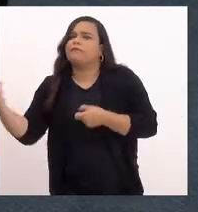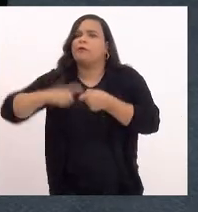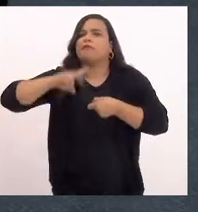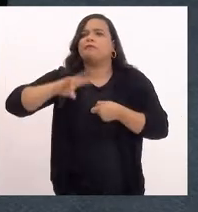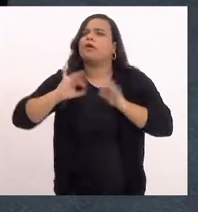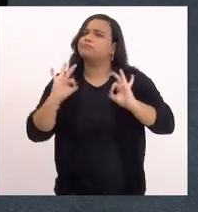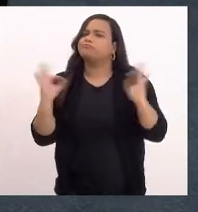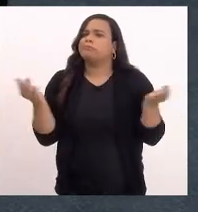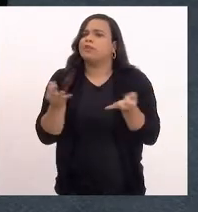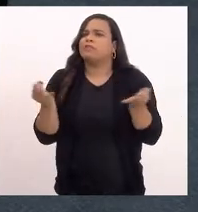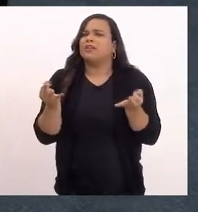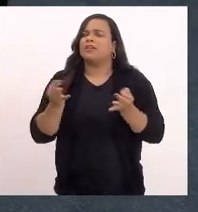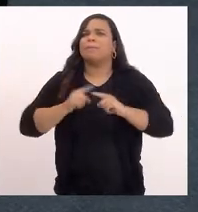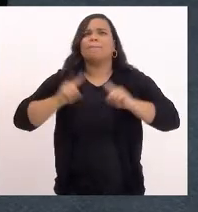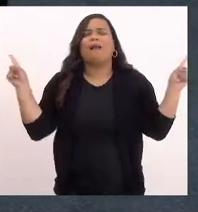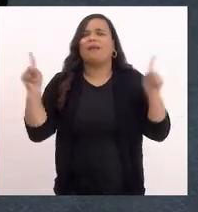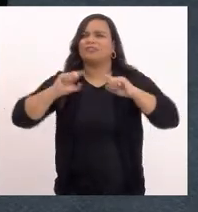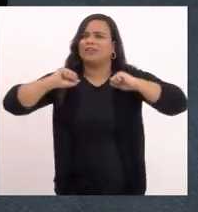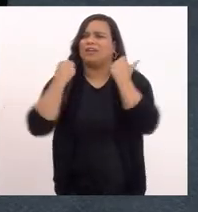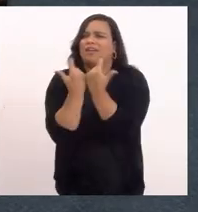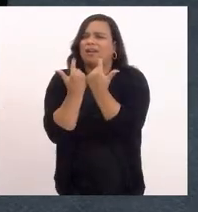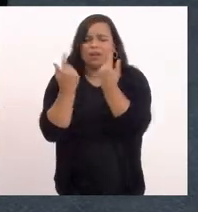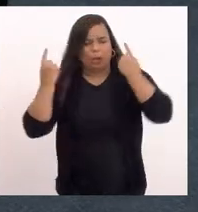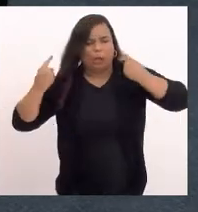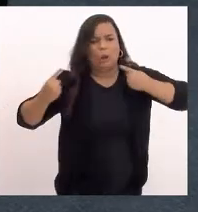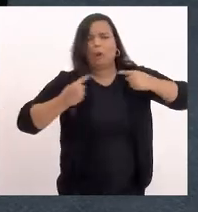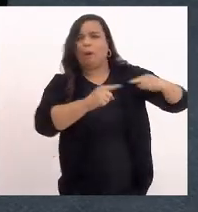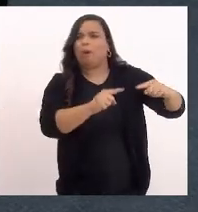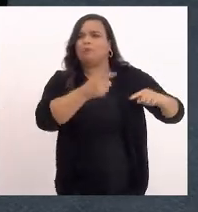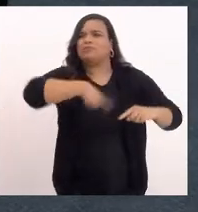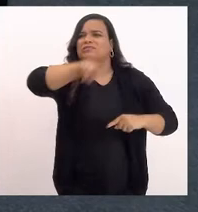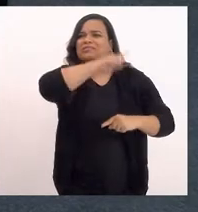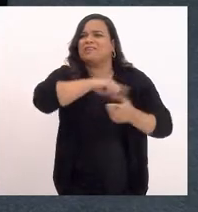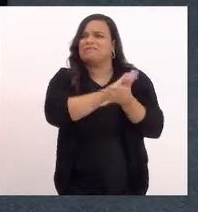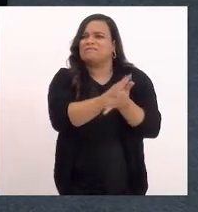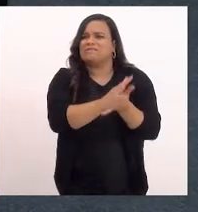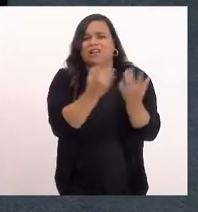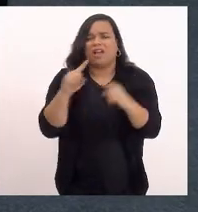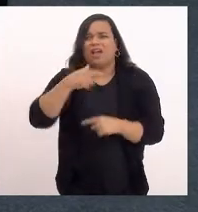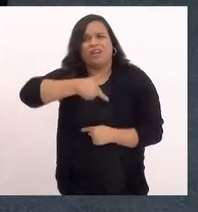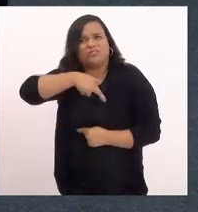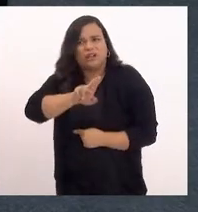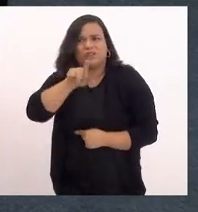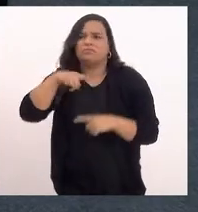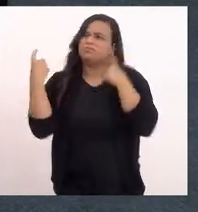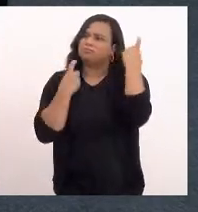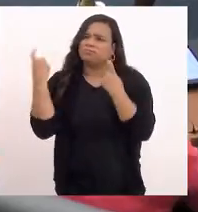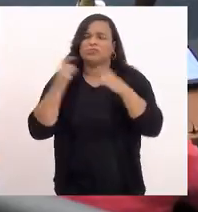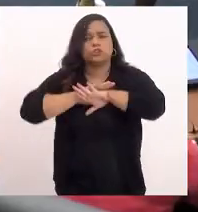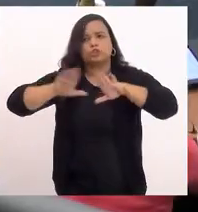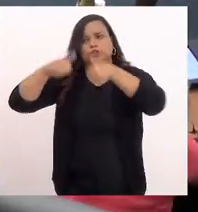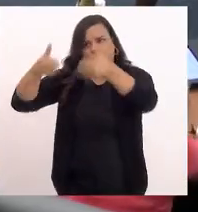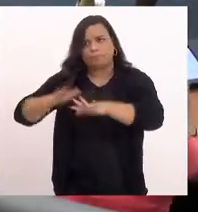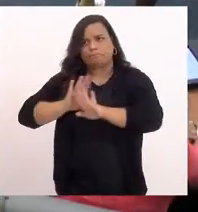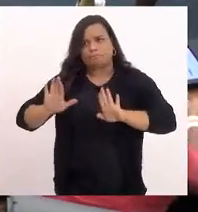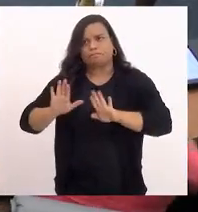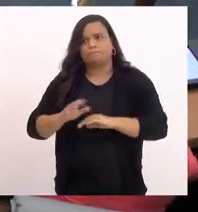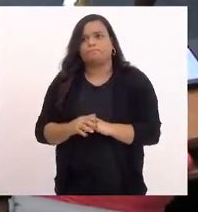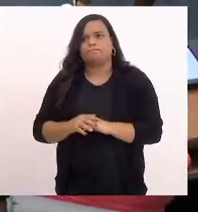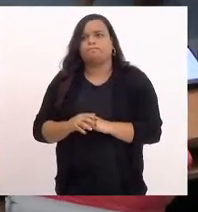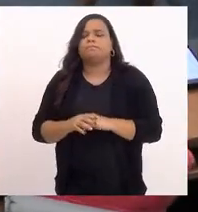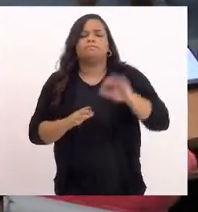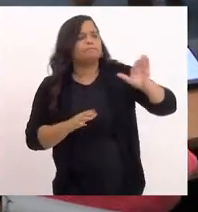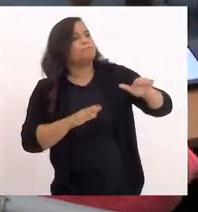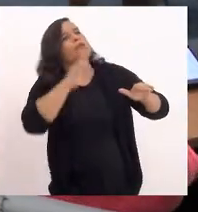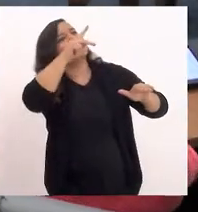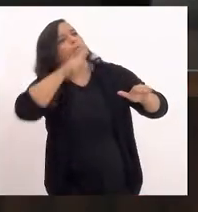lutando para enfrentar a intolerância religiosa, isso é realmente muito preocupante. André, era só isso. Sr. Presidente, eu queria dar uma